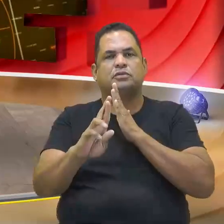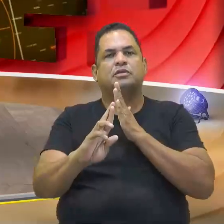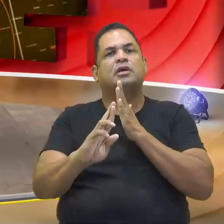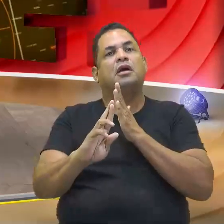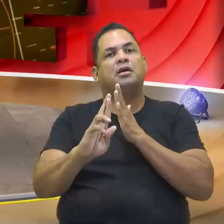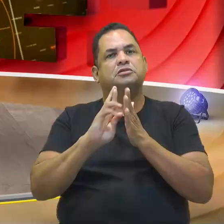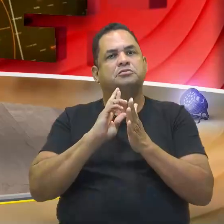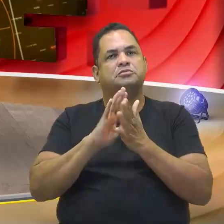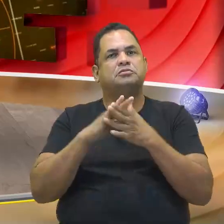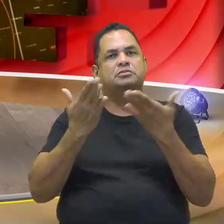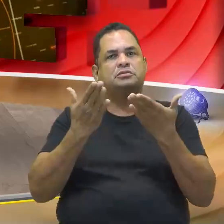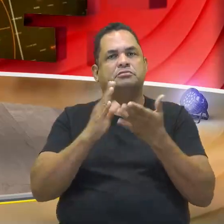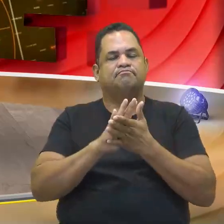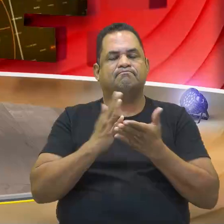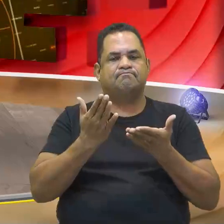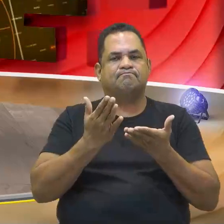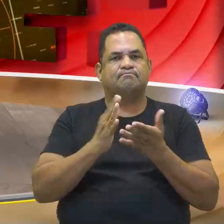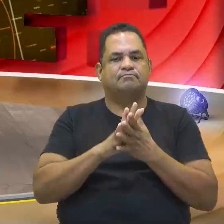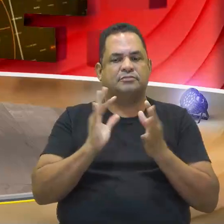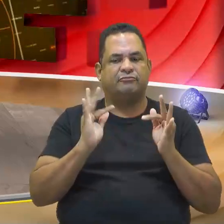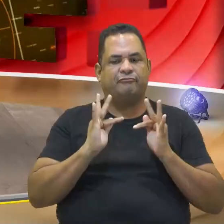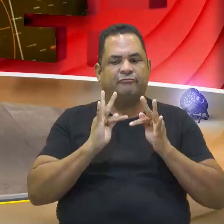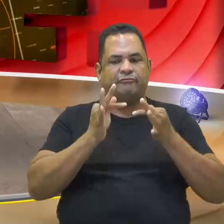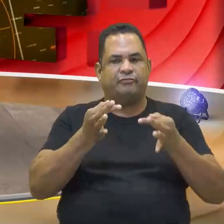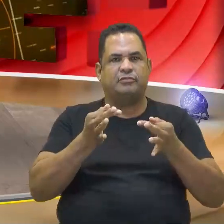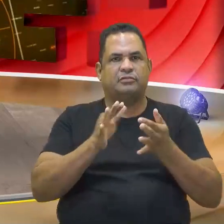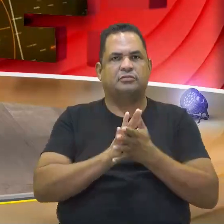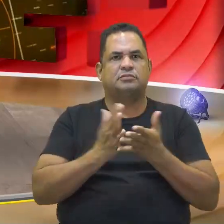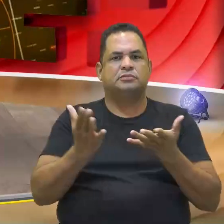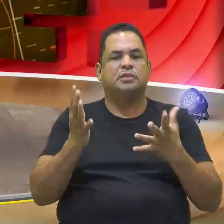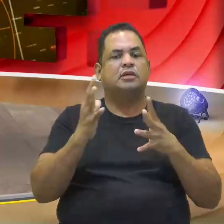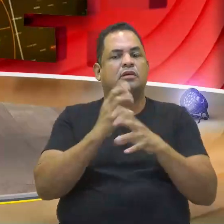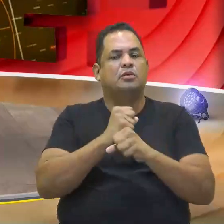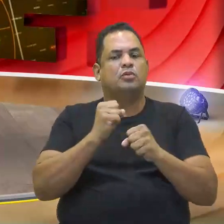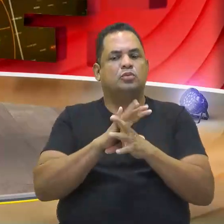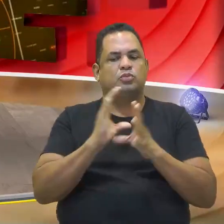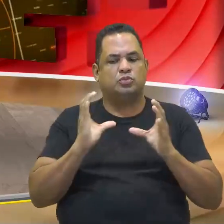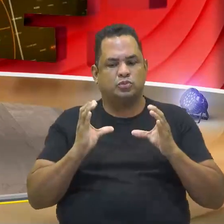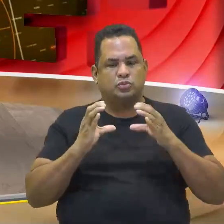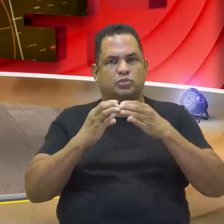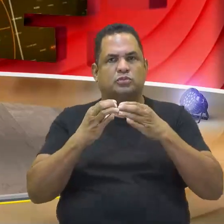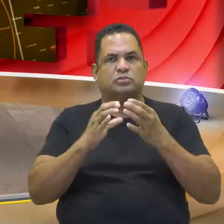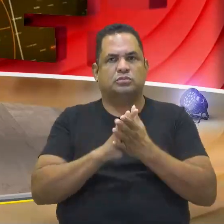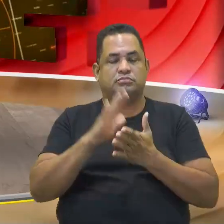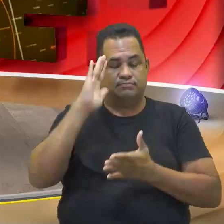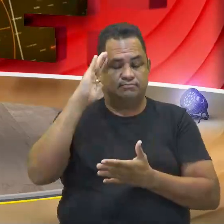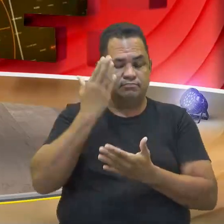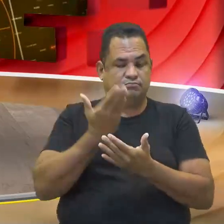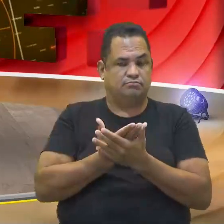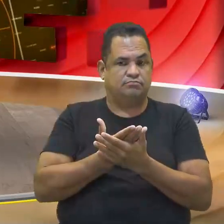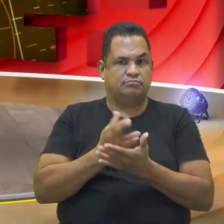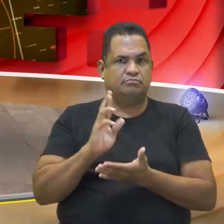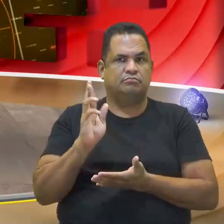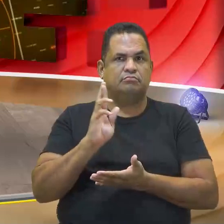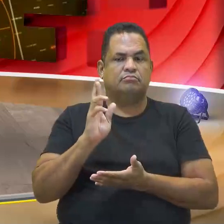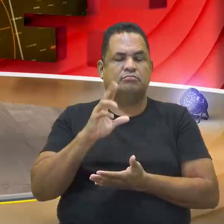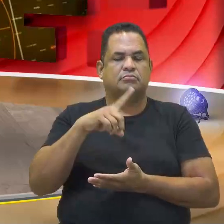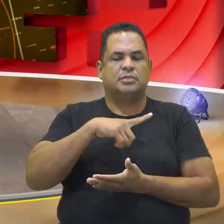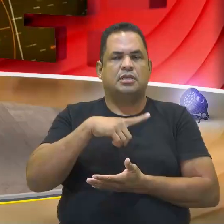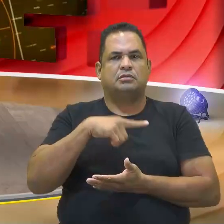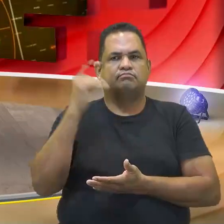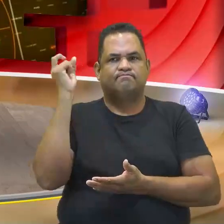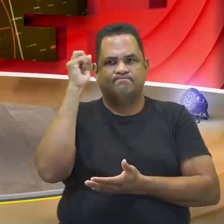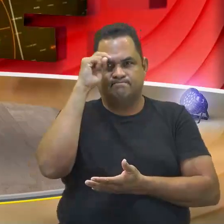ficou bem, né? Fechou ali toda a parte de operações com conjunto, certo? Isso, eu acredito que quem ainda estava com alguma dificuldade,